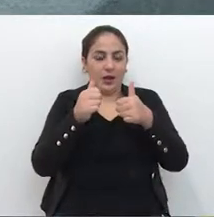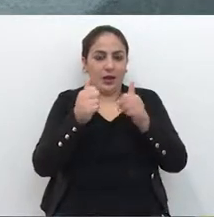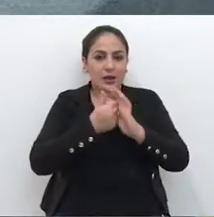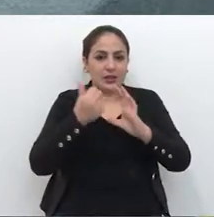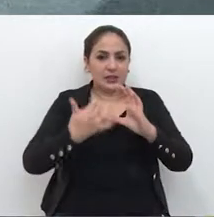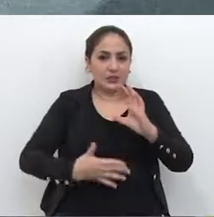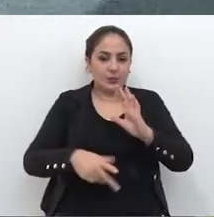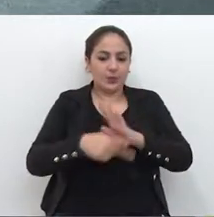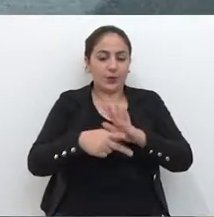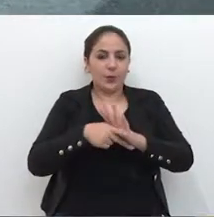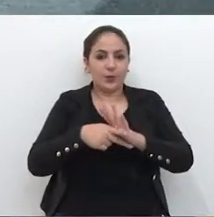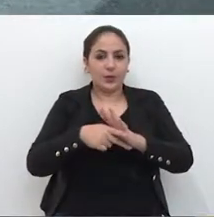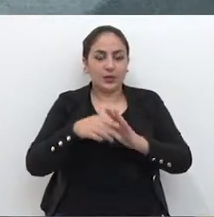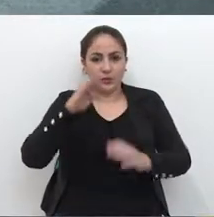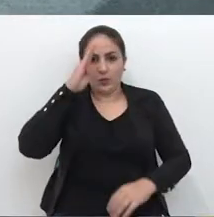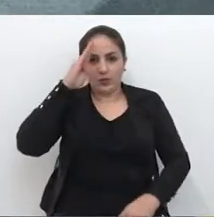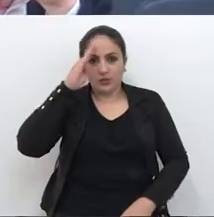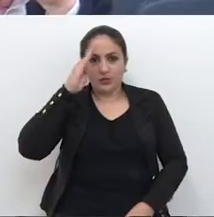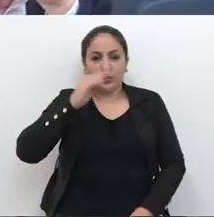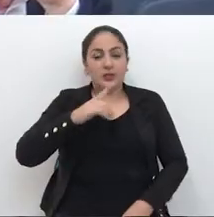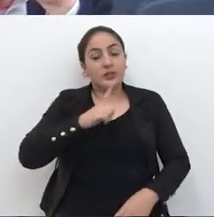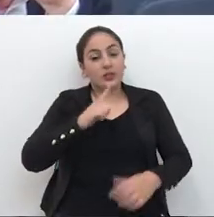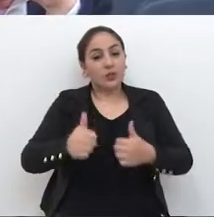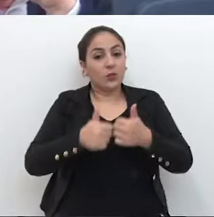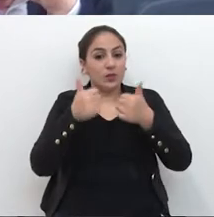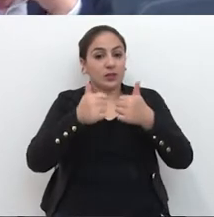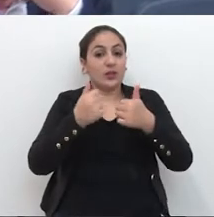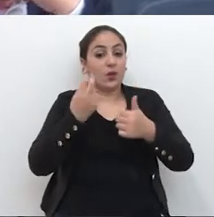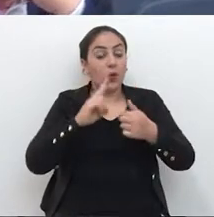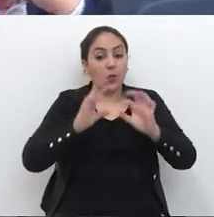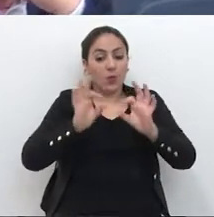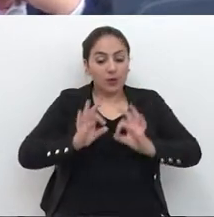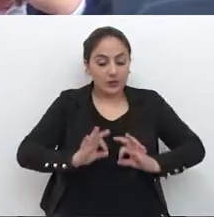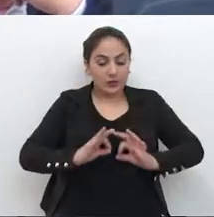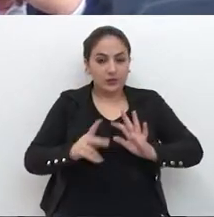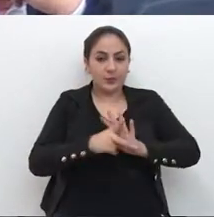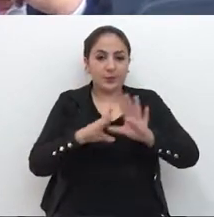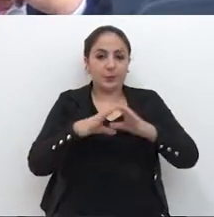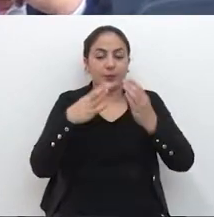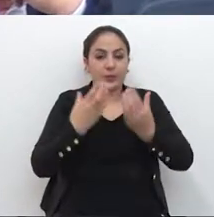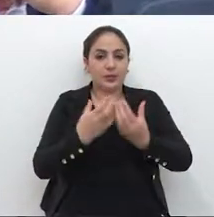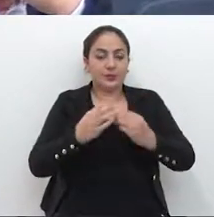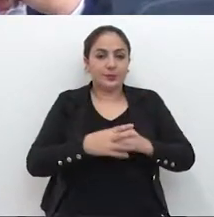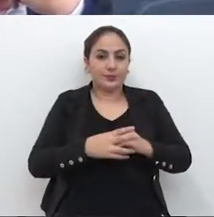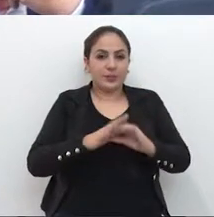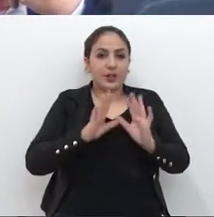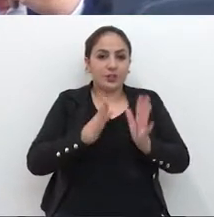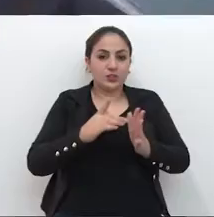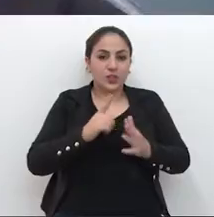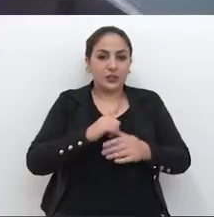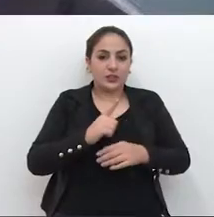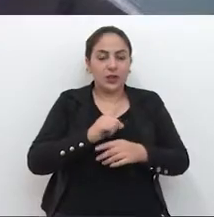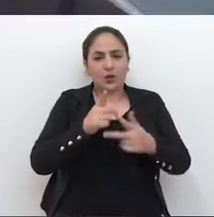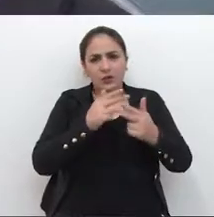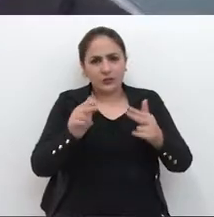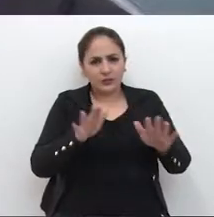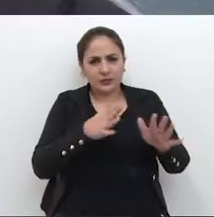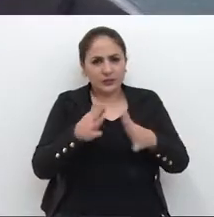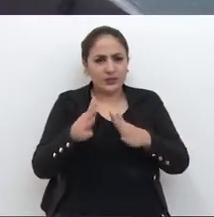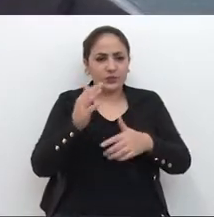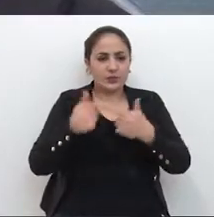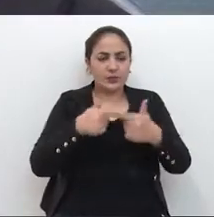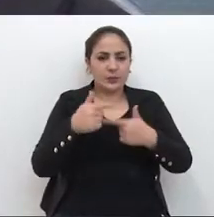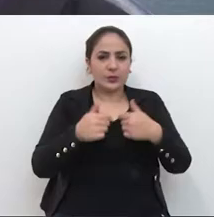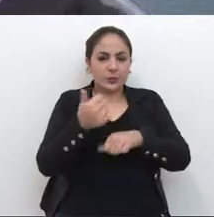melhorar o aspecto dos vigilantes, transmitindo qualidade e organização à comunidade, já que muitas